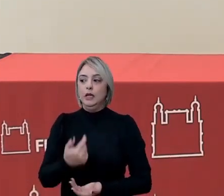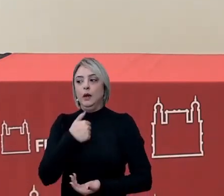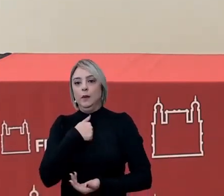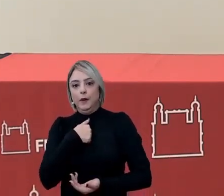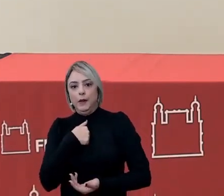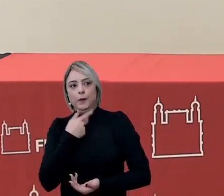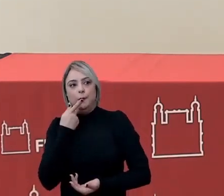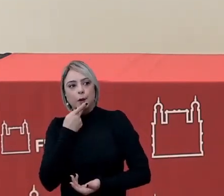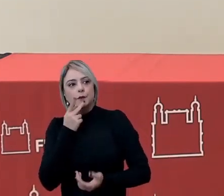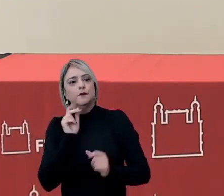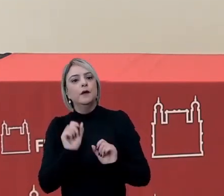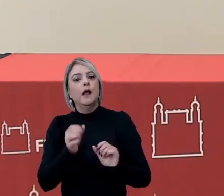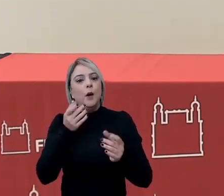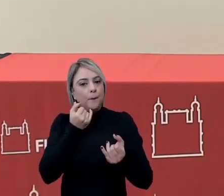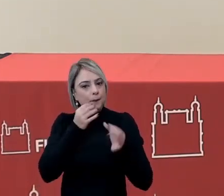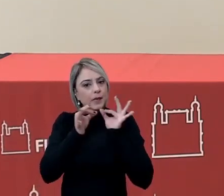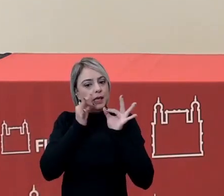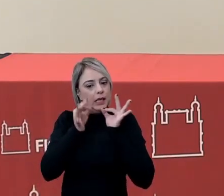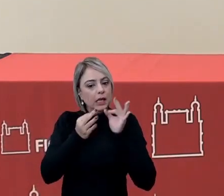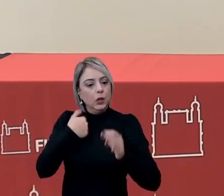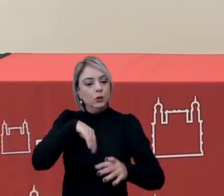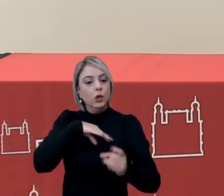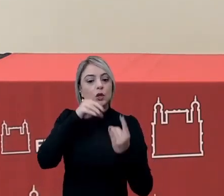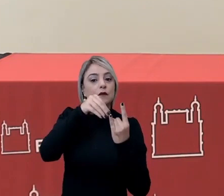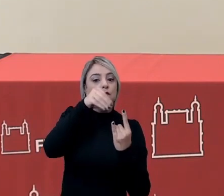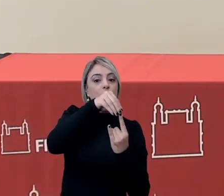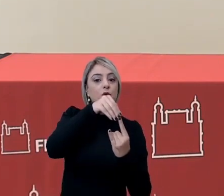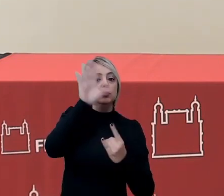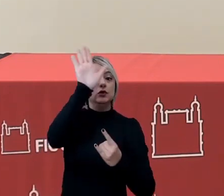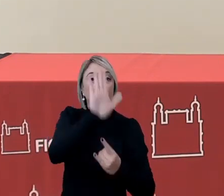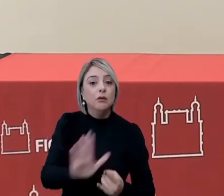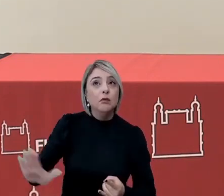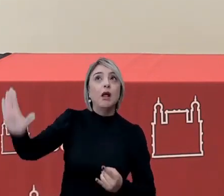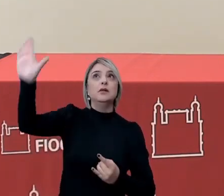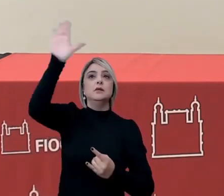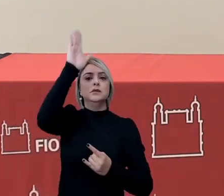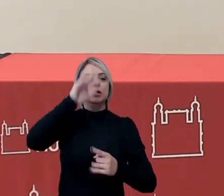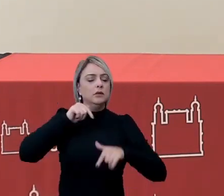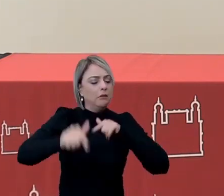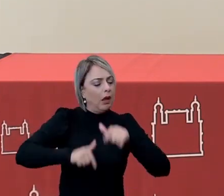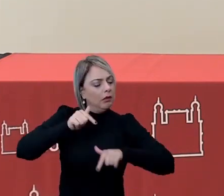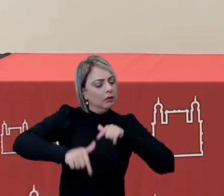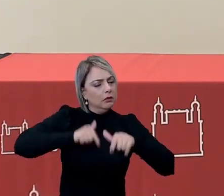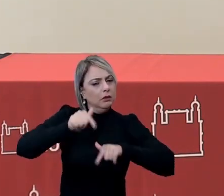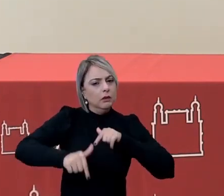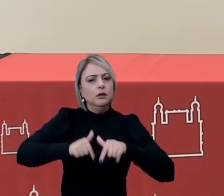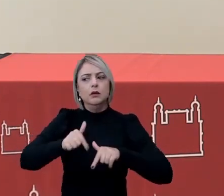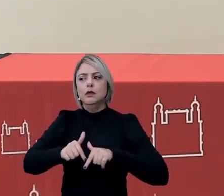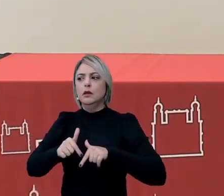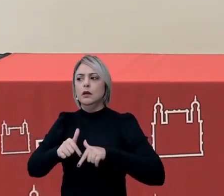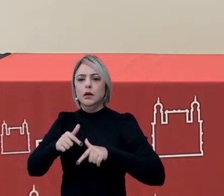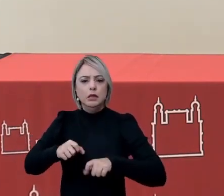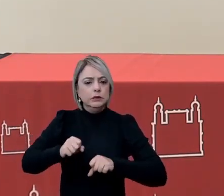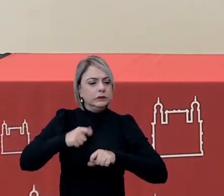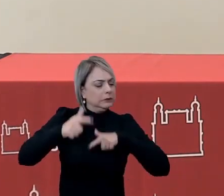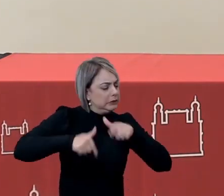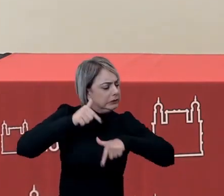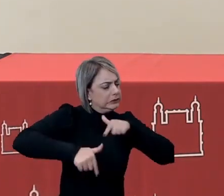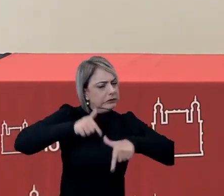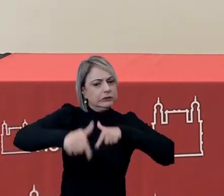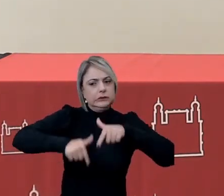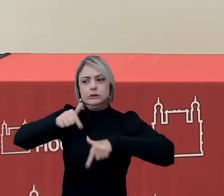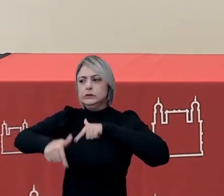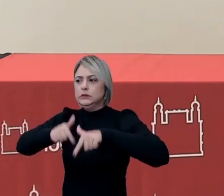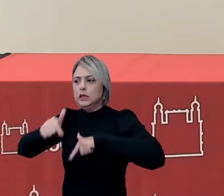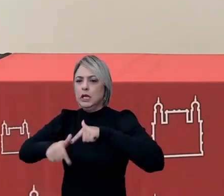posso dizer para vocês assim que todas as unidades da Fiocruz hoje estão trabalhando de forma intensa né